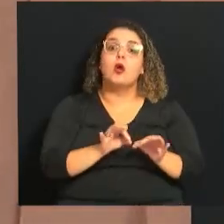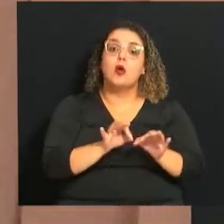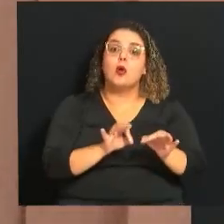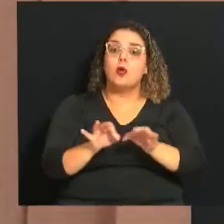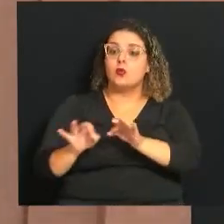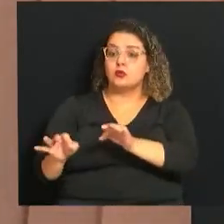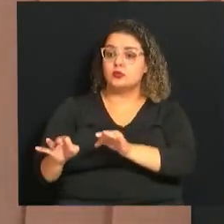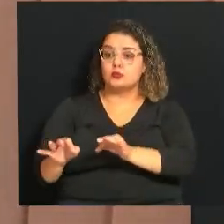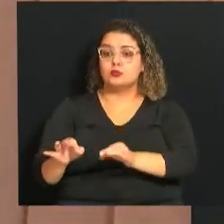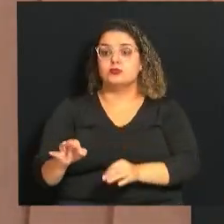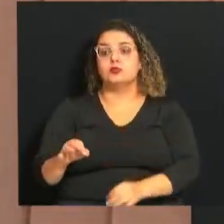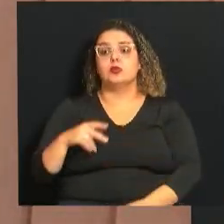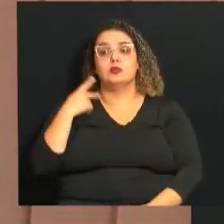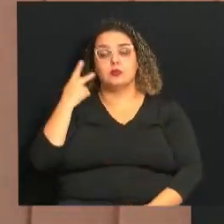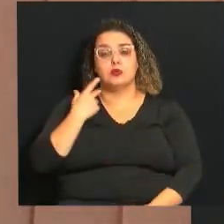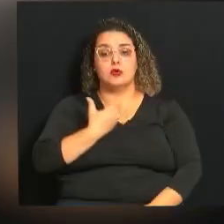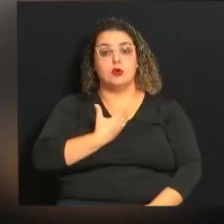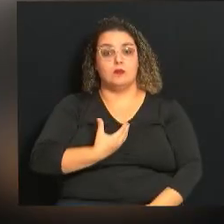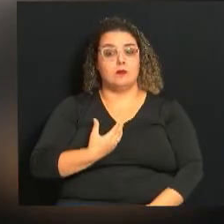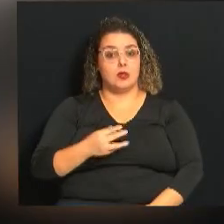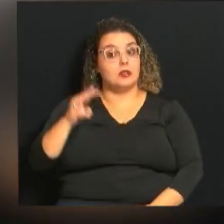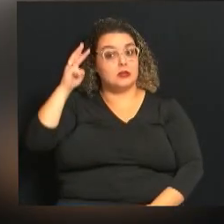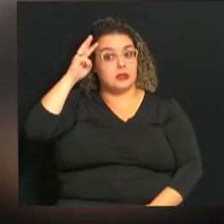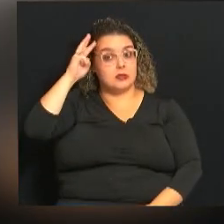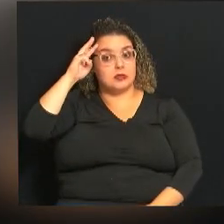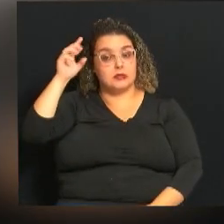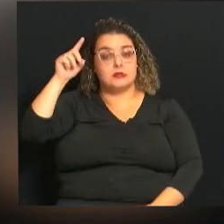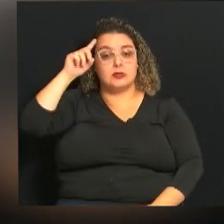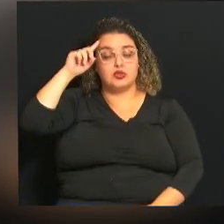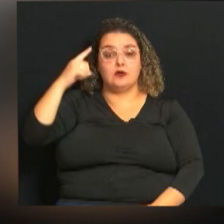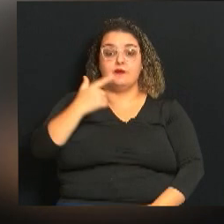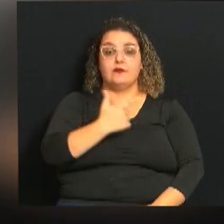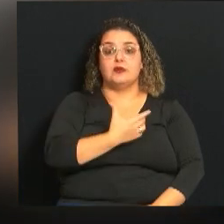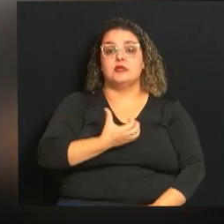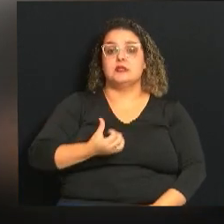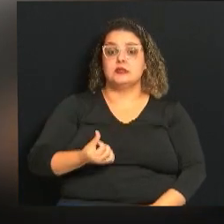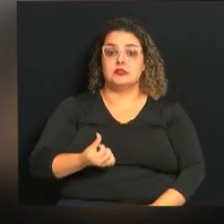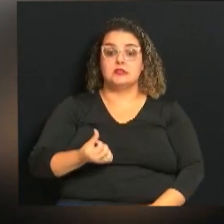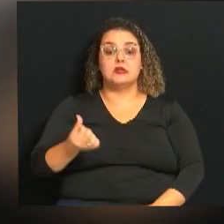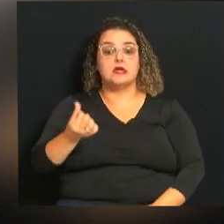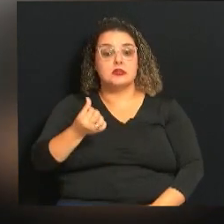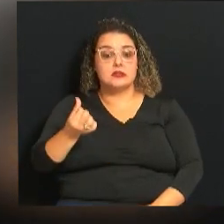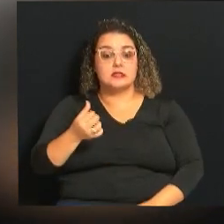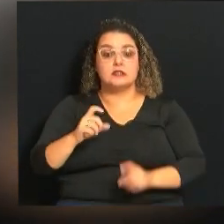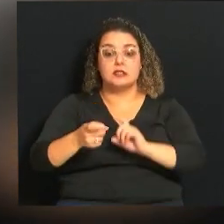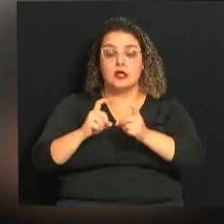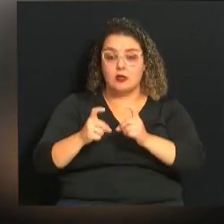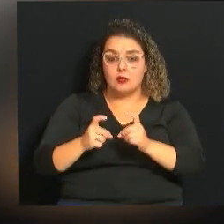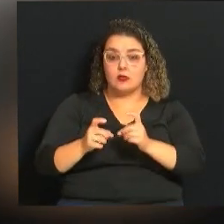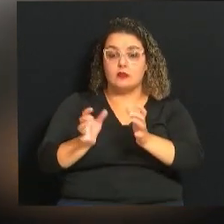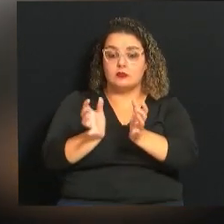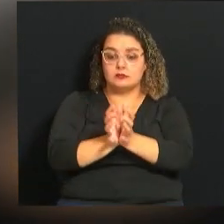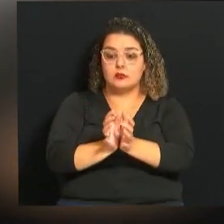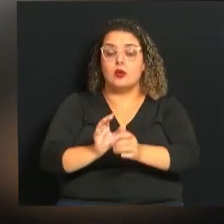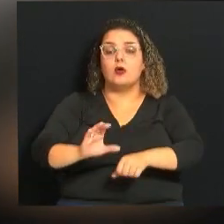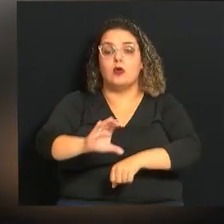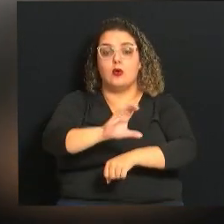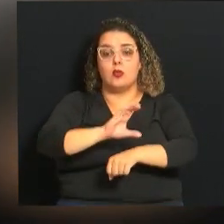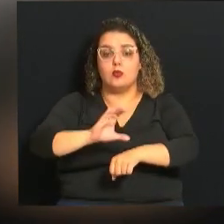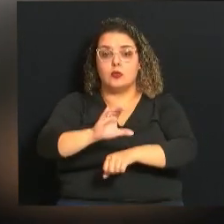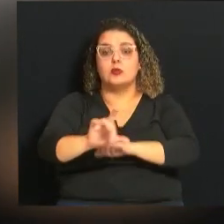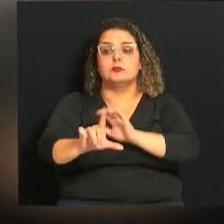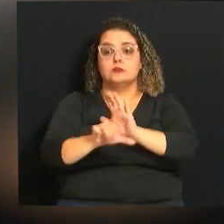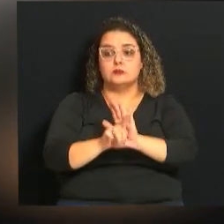Comandada pelo vereador Carmo Luiz, foi realizada na terça-feira, dia 26, a sexta reunião ordinária da